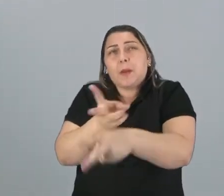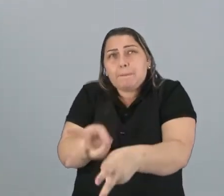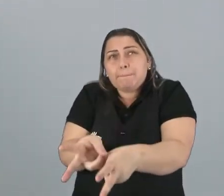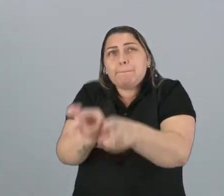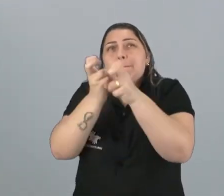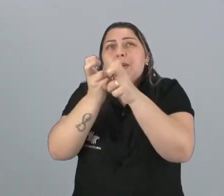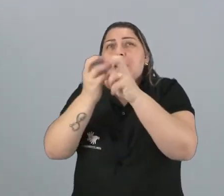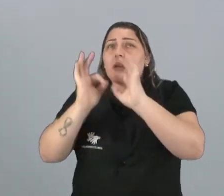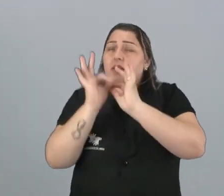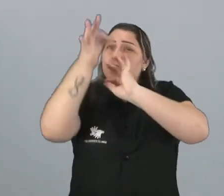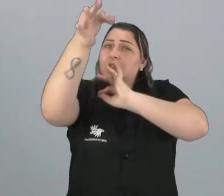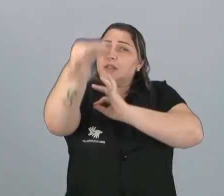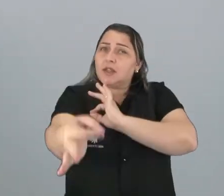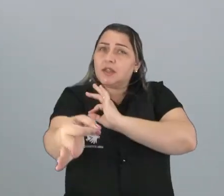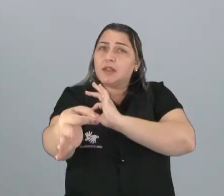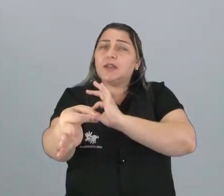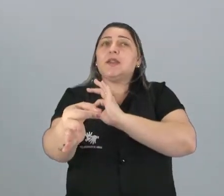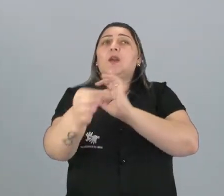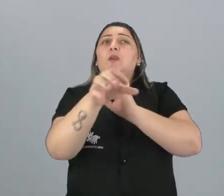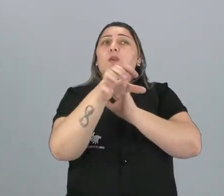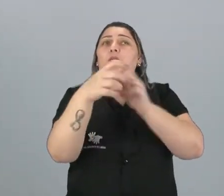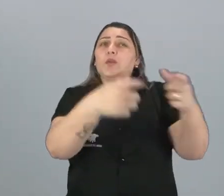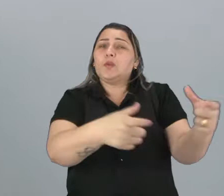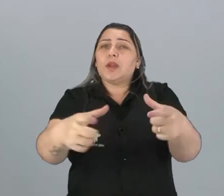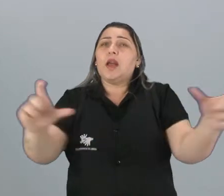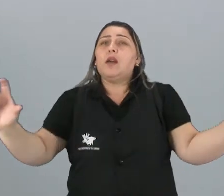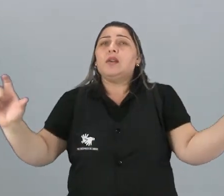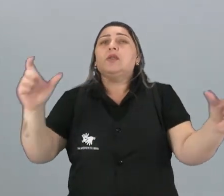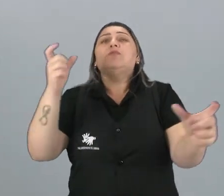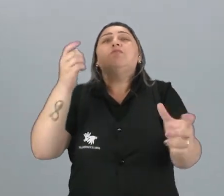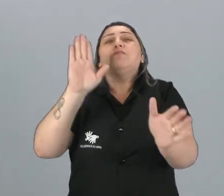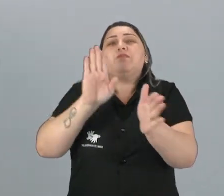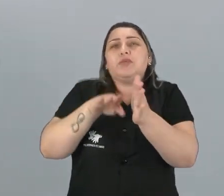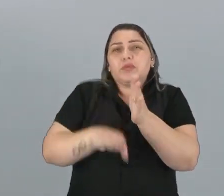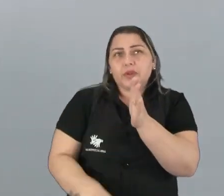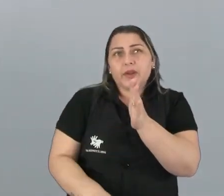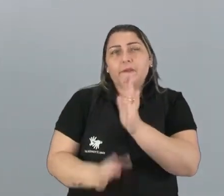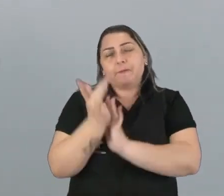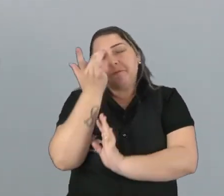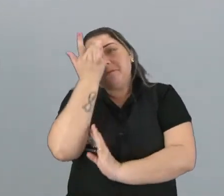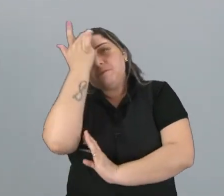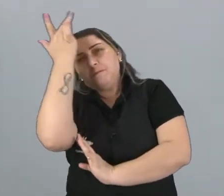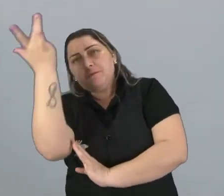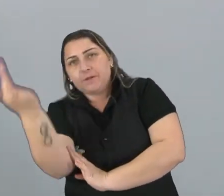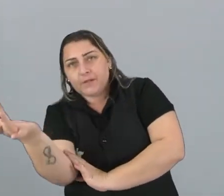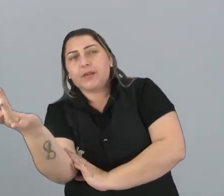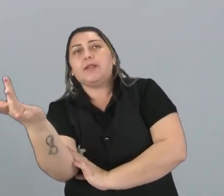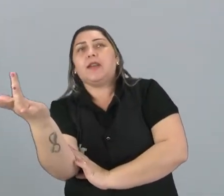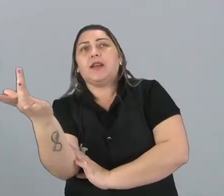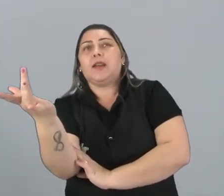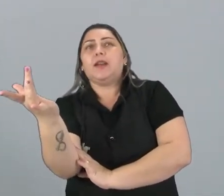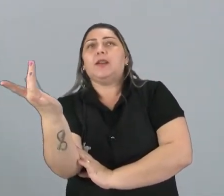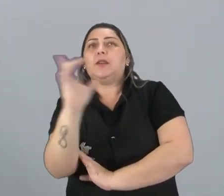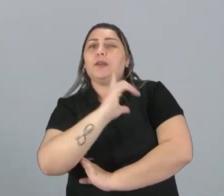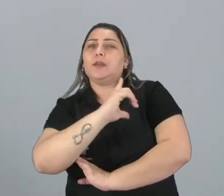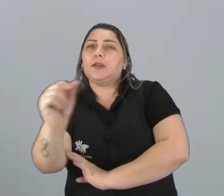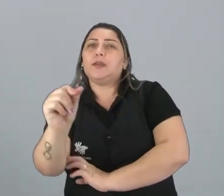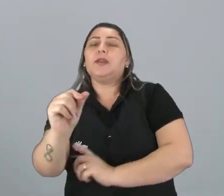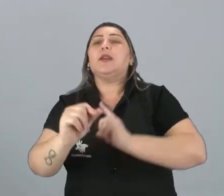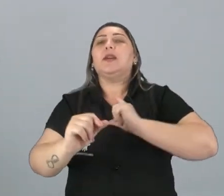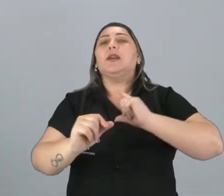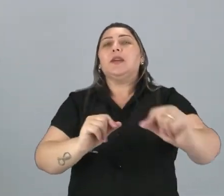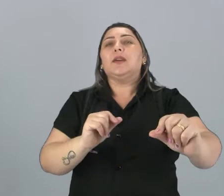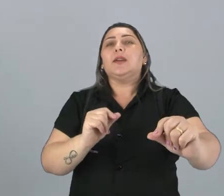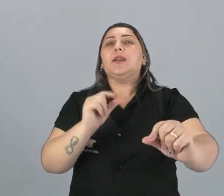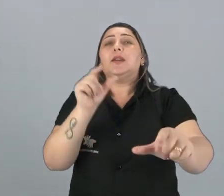que a distância entre os lugares diminuiu, como disse anteriormente. E facilitação dos deslocamentos de pessoas